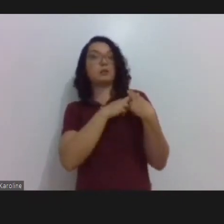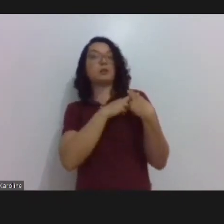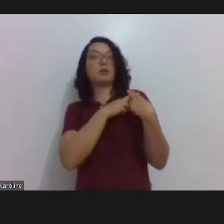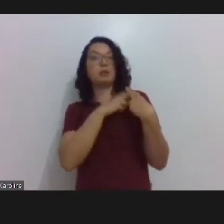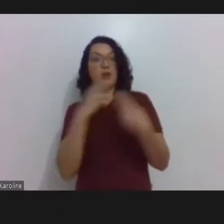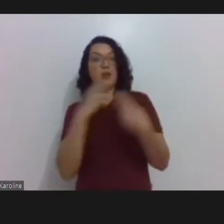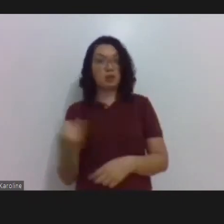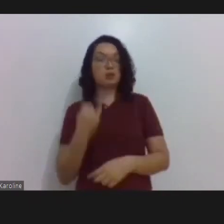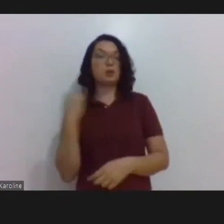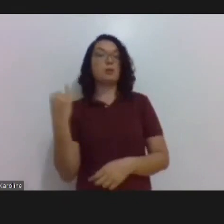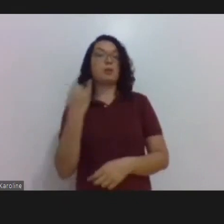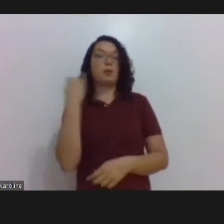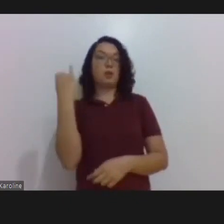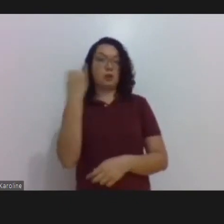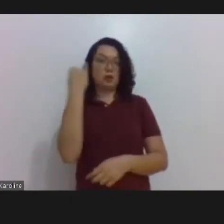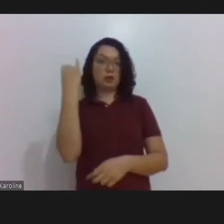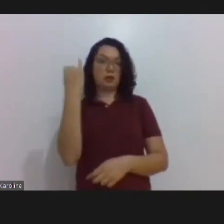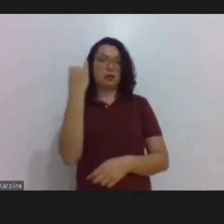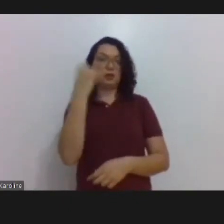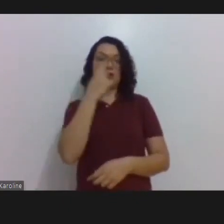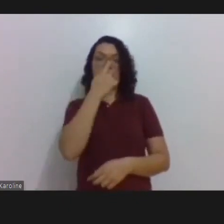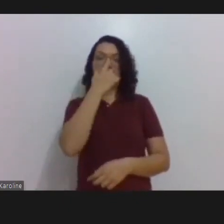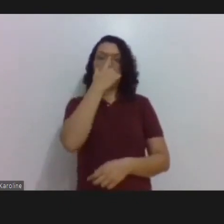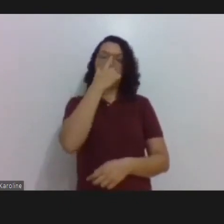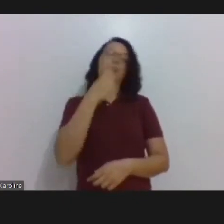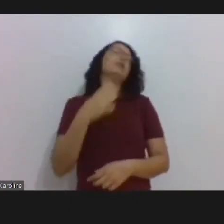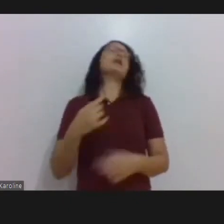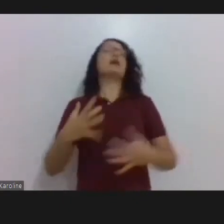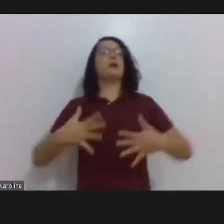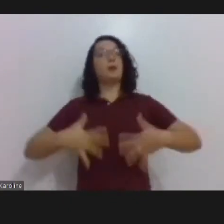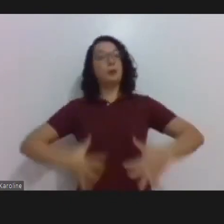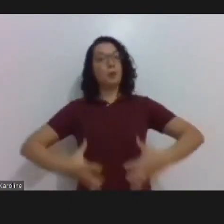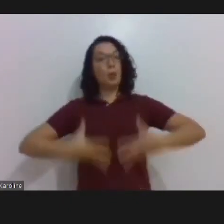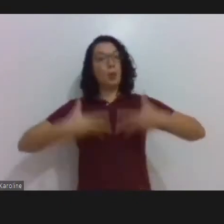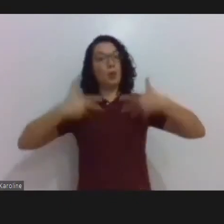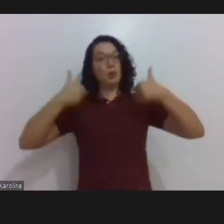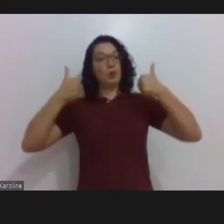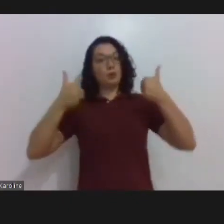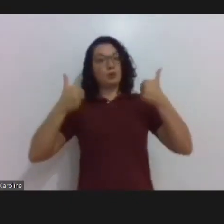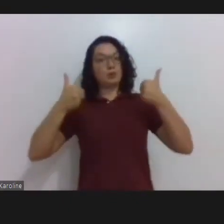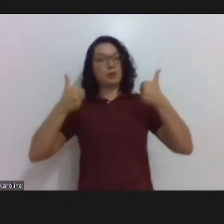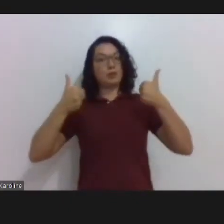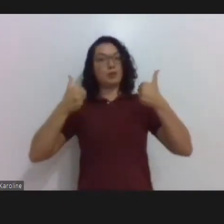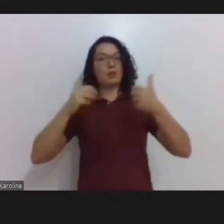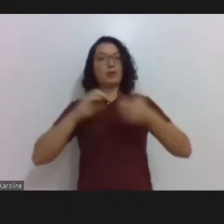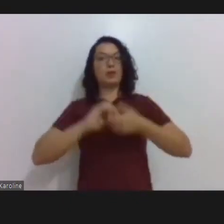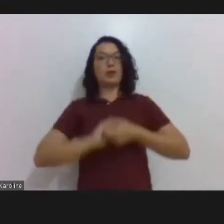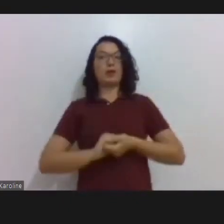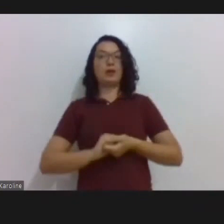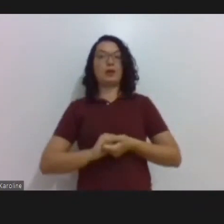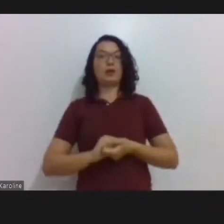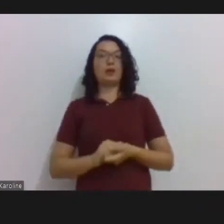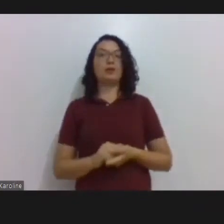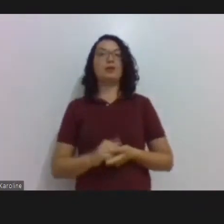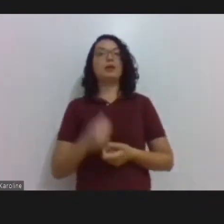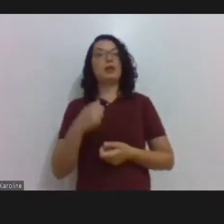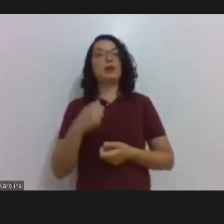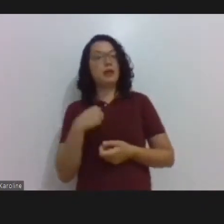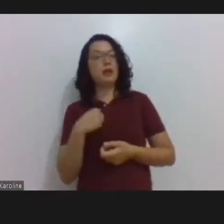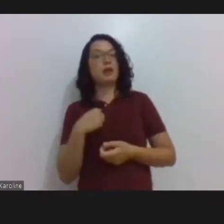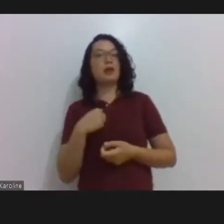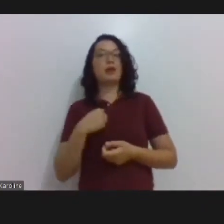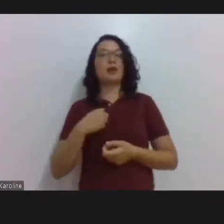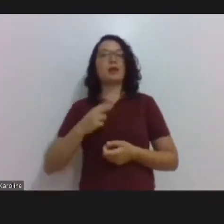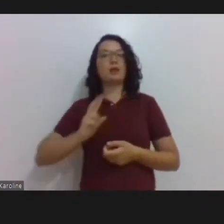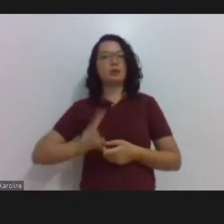posto. orgulhosamente, tenho um monte de excelentes e maravilhosos companheiros de trabalho, que foram meus